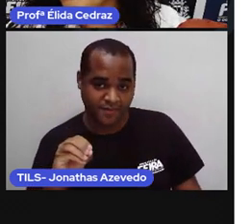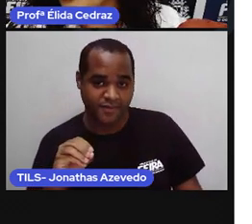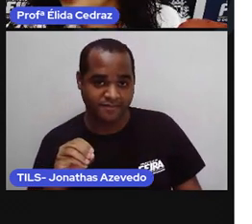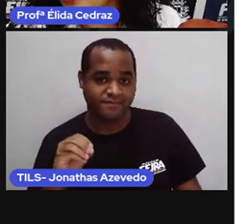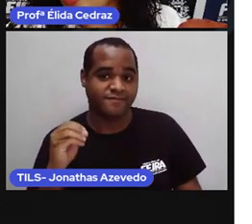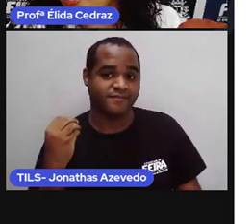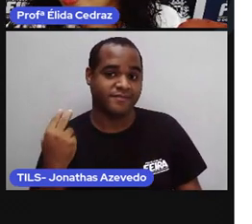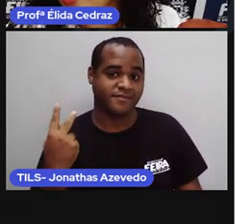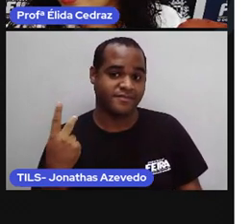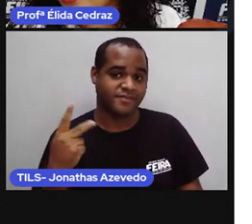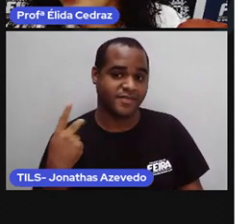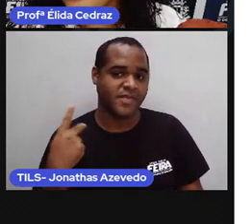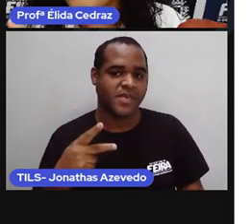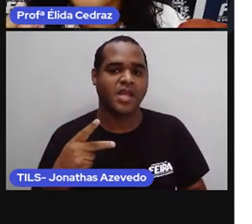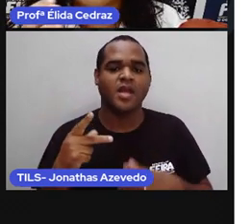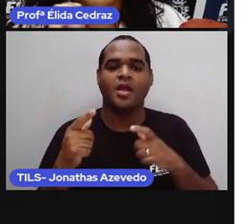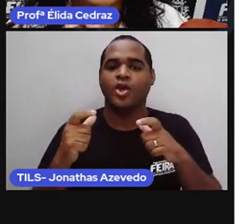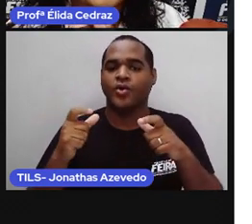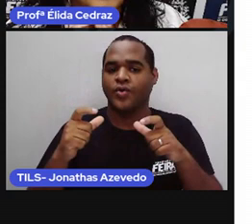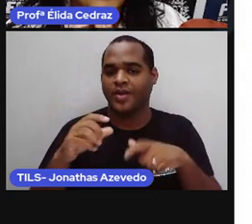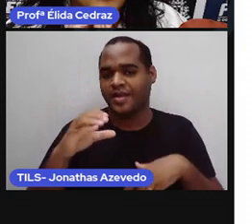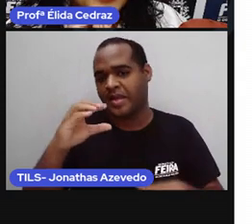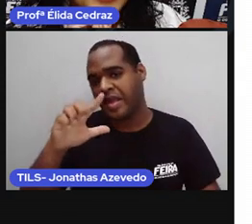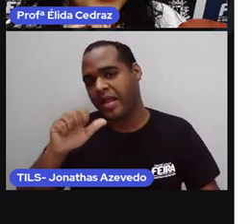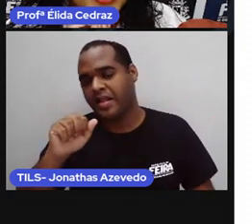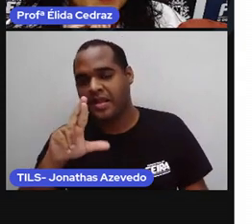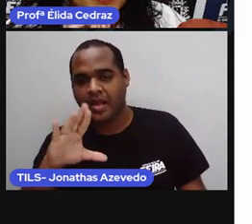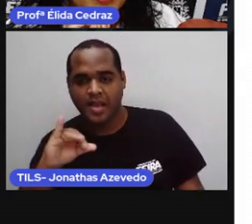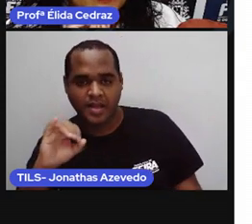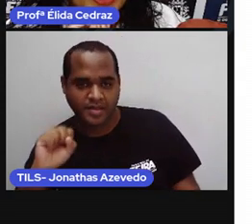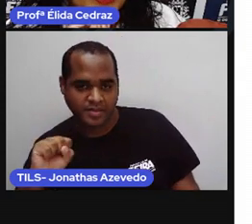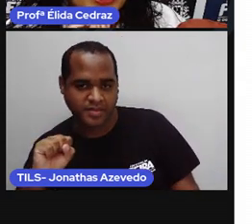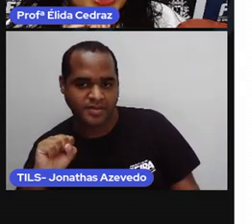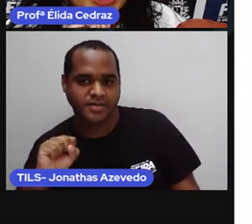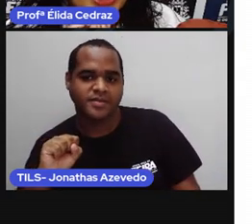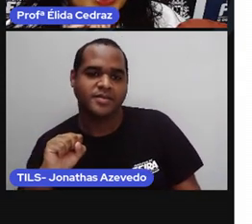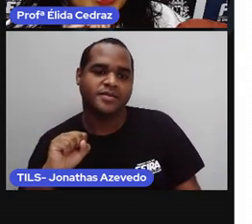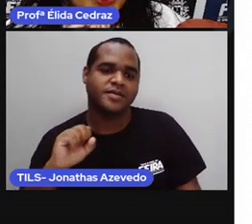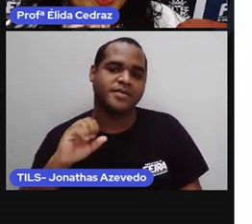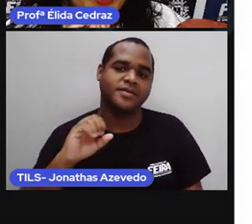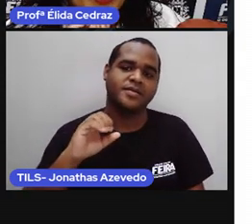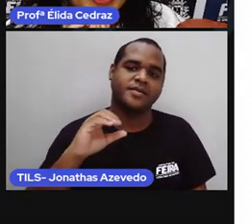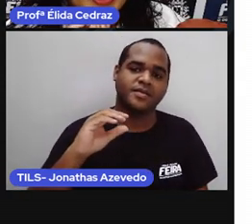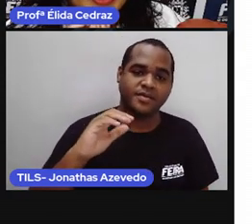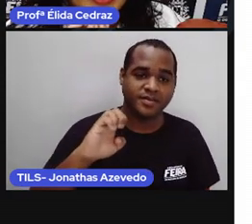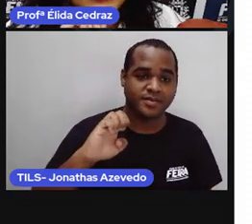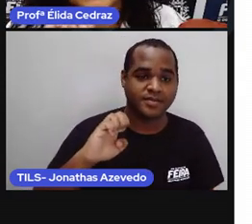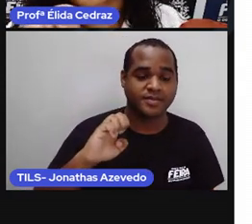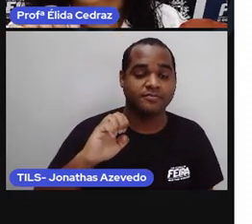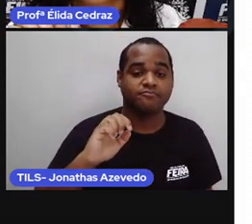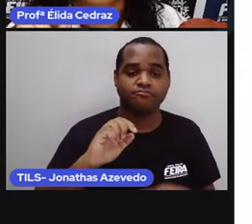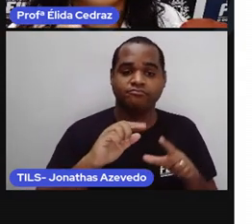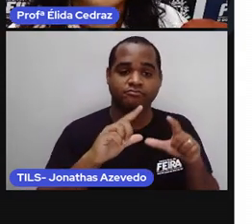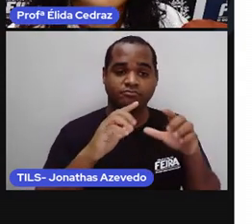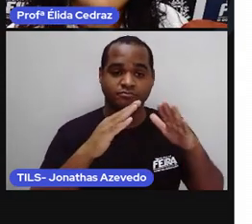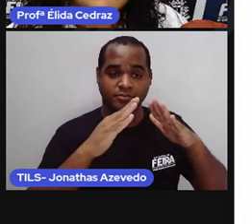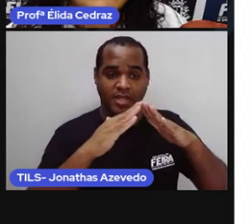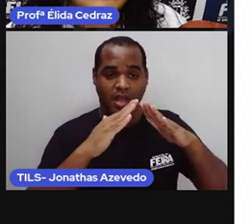aniversário de Clarice. Olha aqui o que a PRO falou direitinho sobre o endereço.